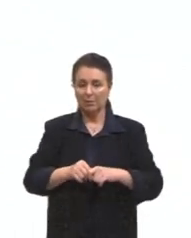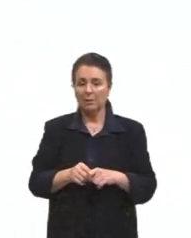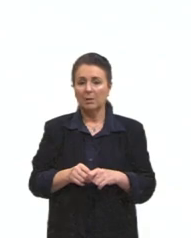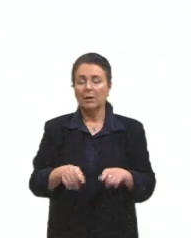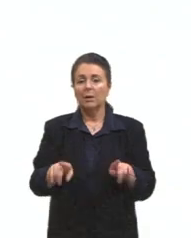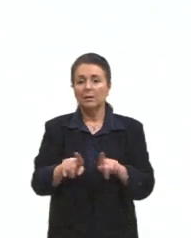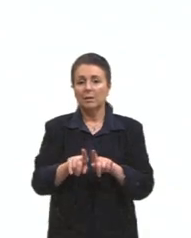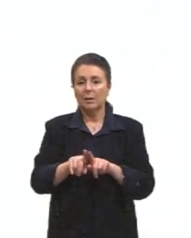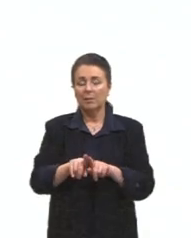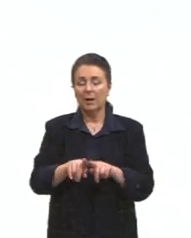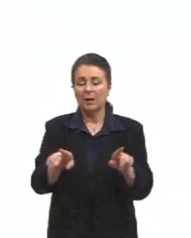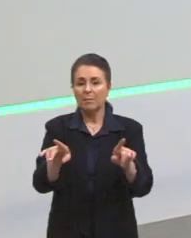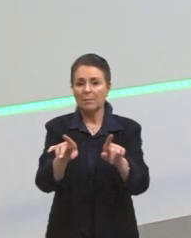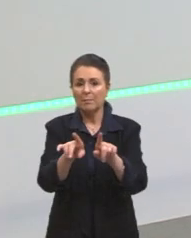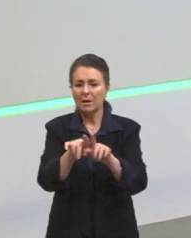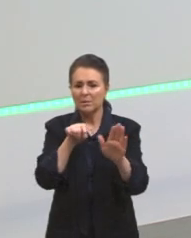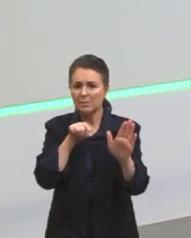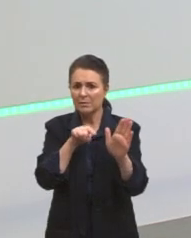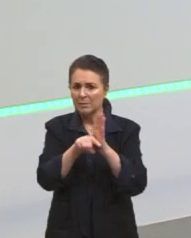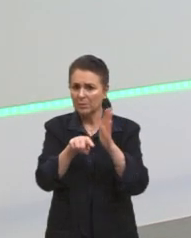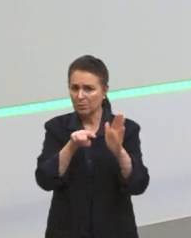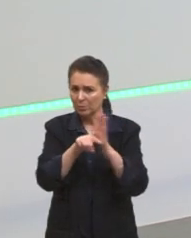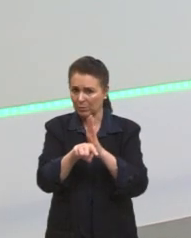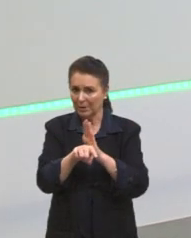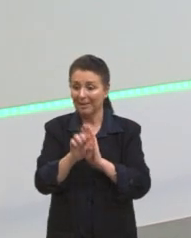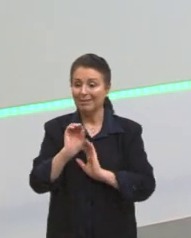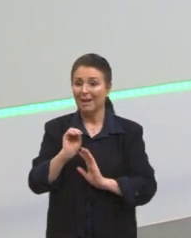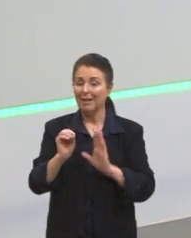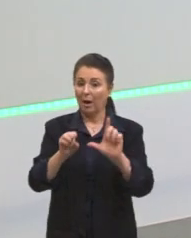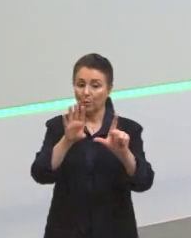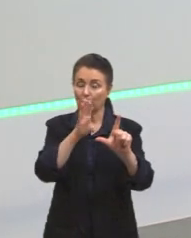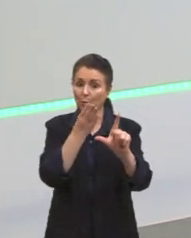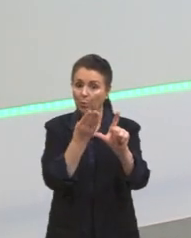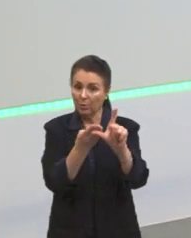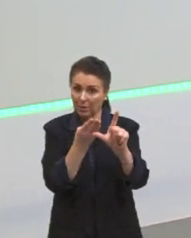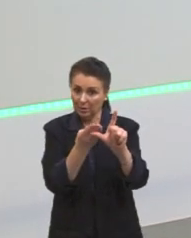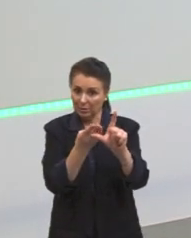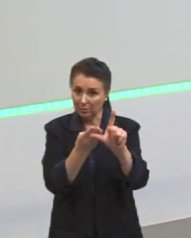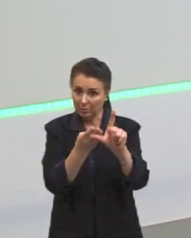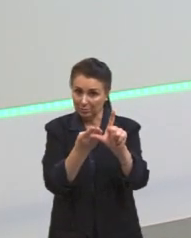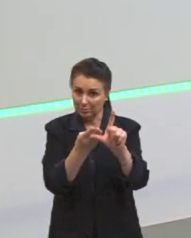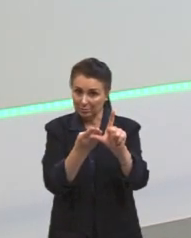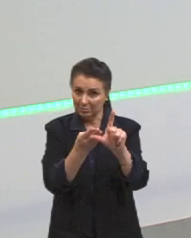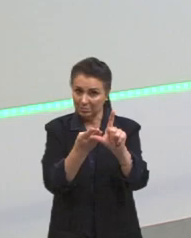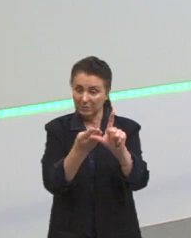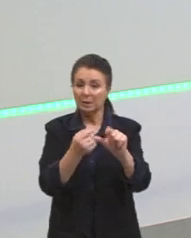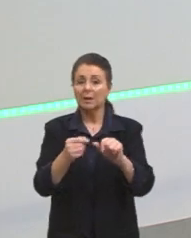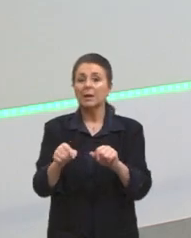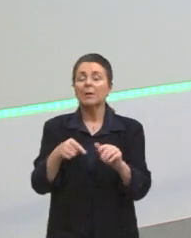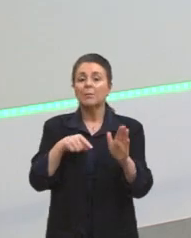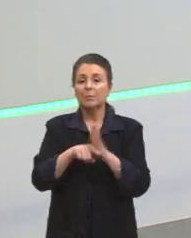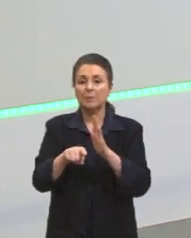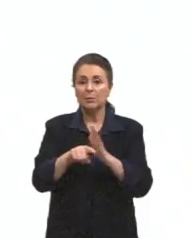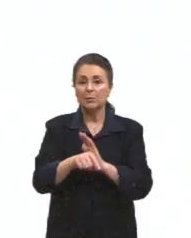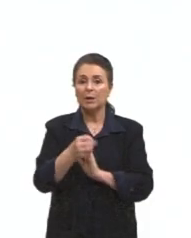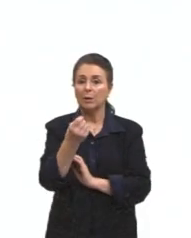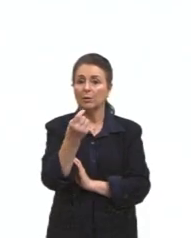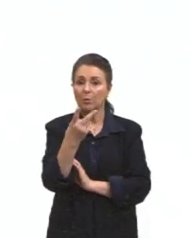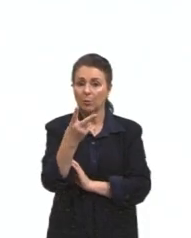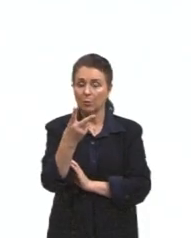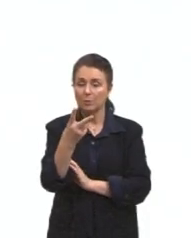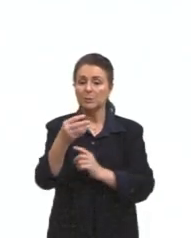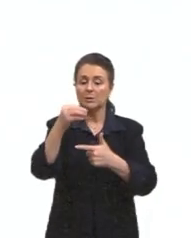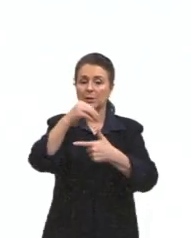deixar as mesmas questões, tá? As mesmas questões que nós trabalhamos ali, ó. A questão 12 do Enem de